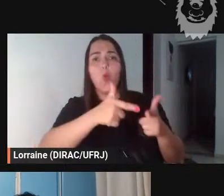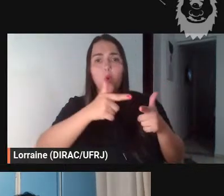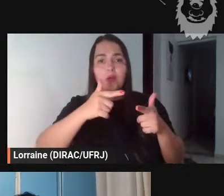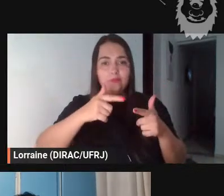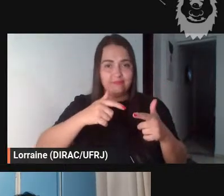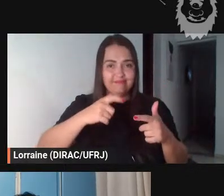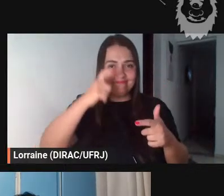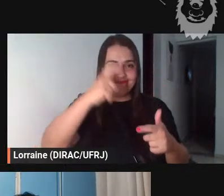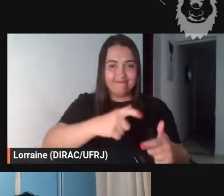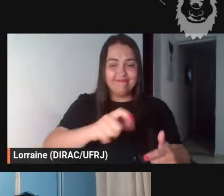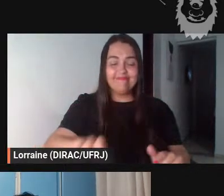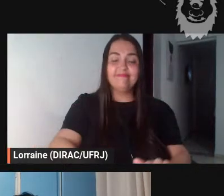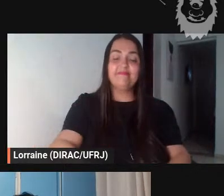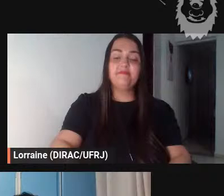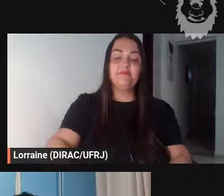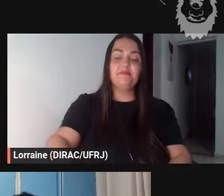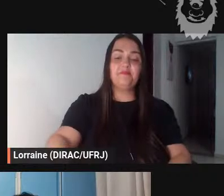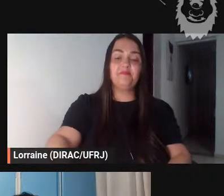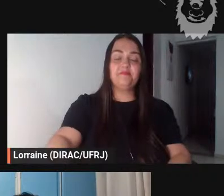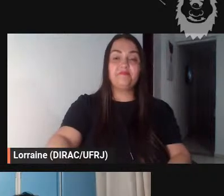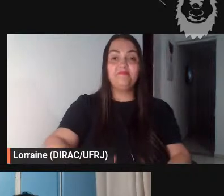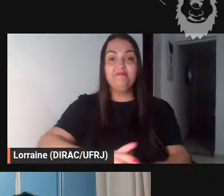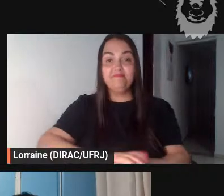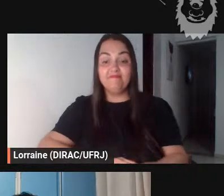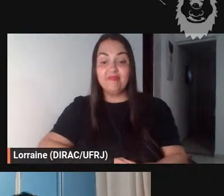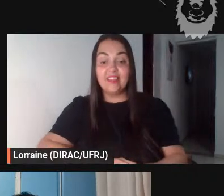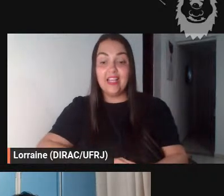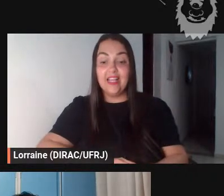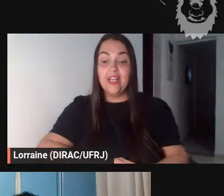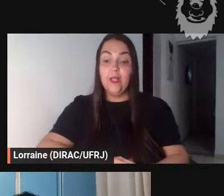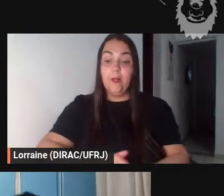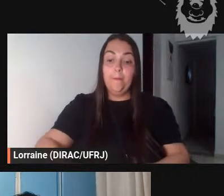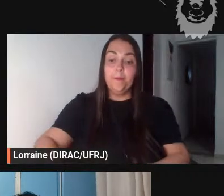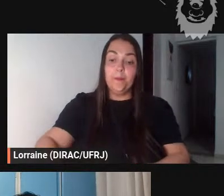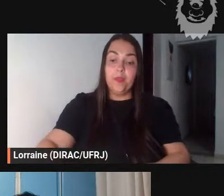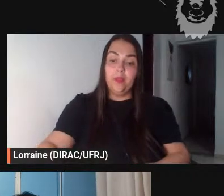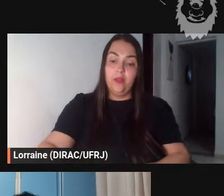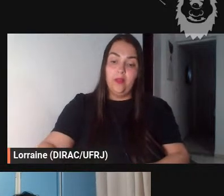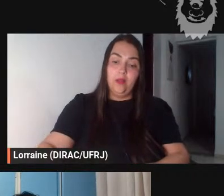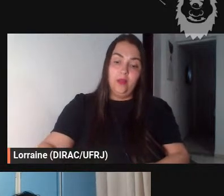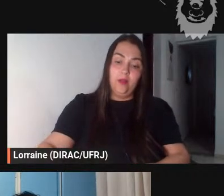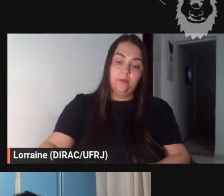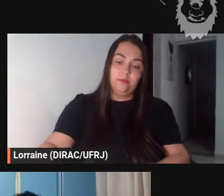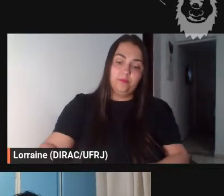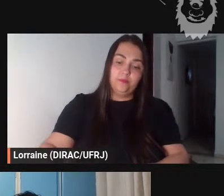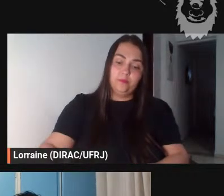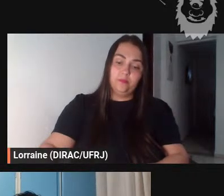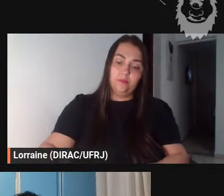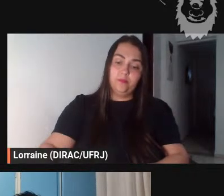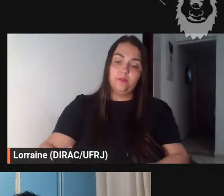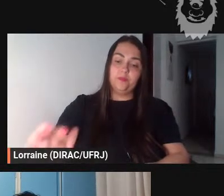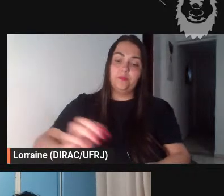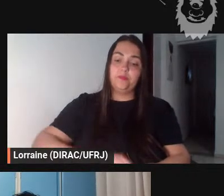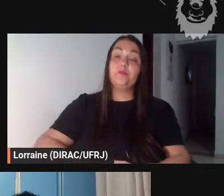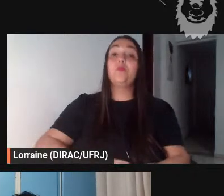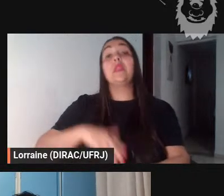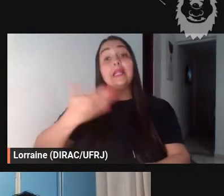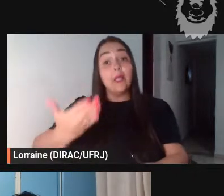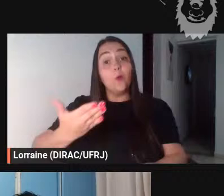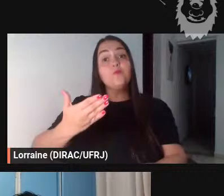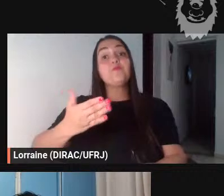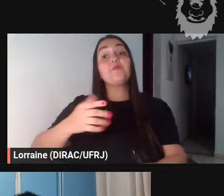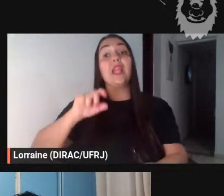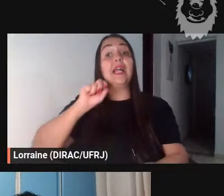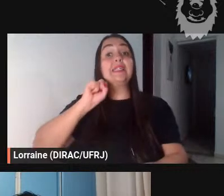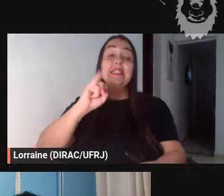daquele daquelas expressões fabulares lá da montanha pariu o rato ou do